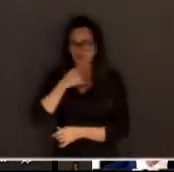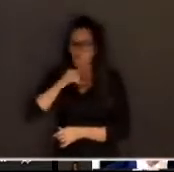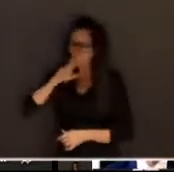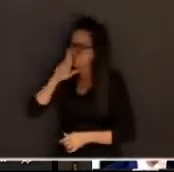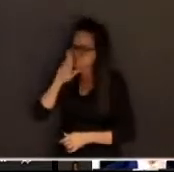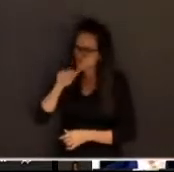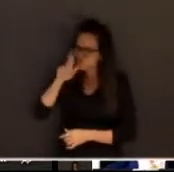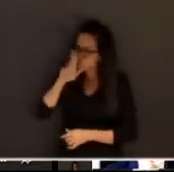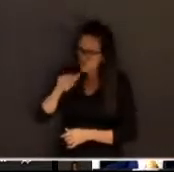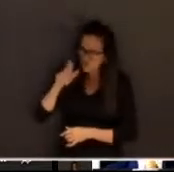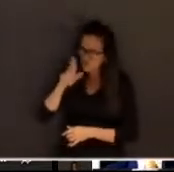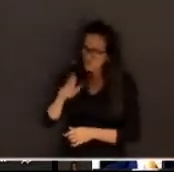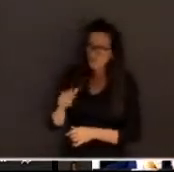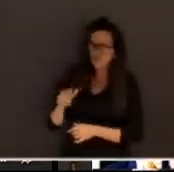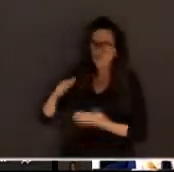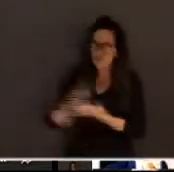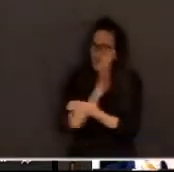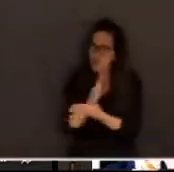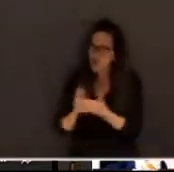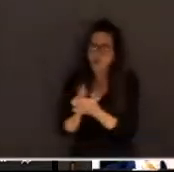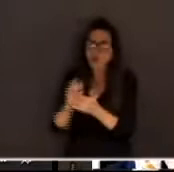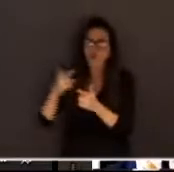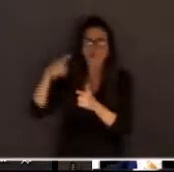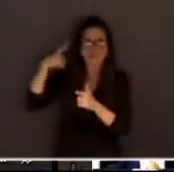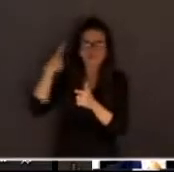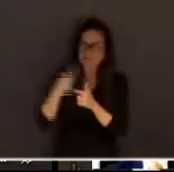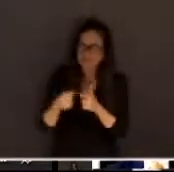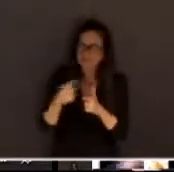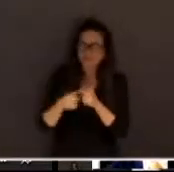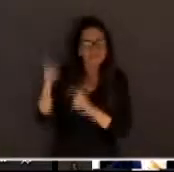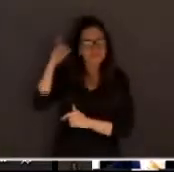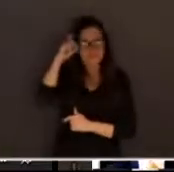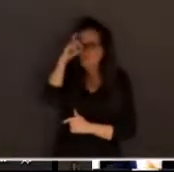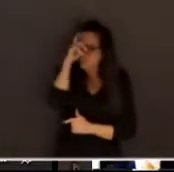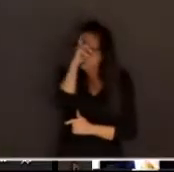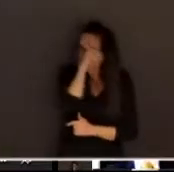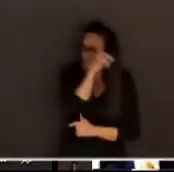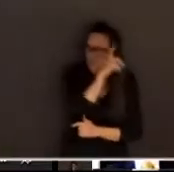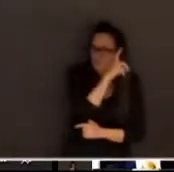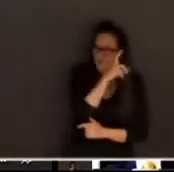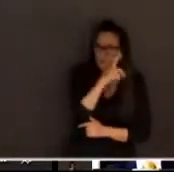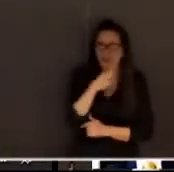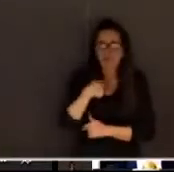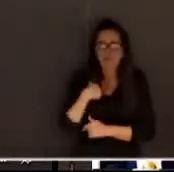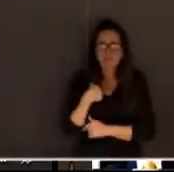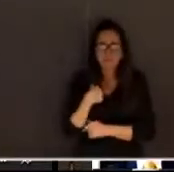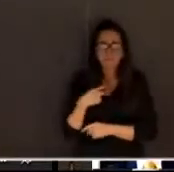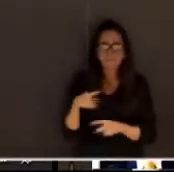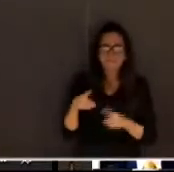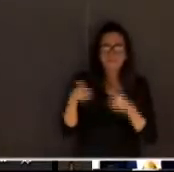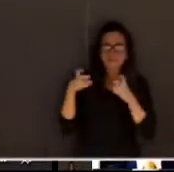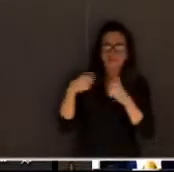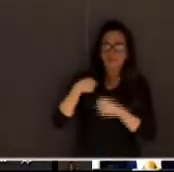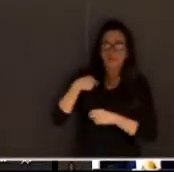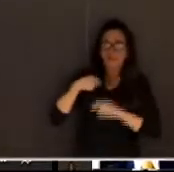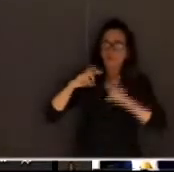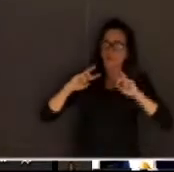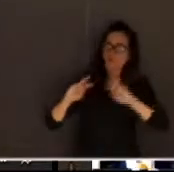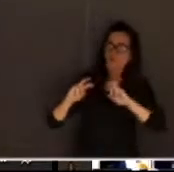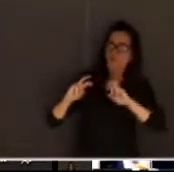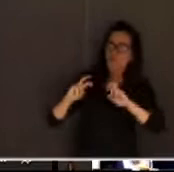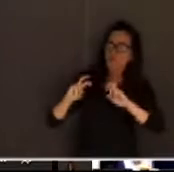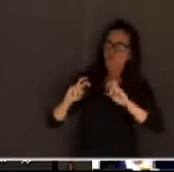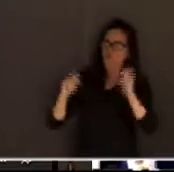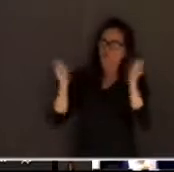revés, sempre imputei a mim a falta de capacidade de, por não